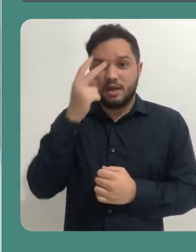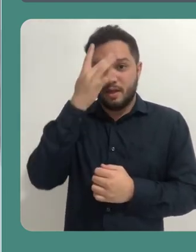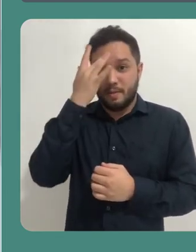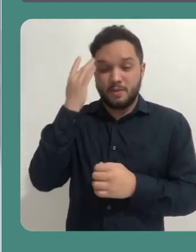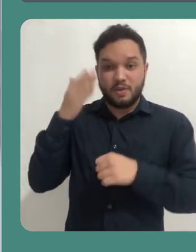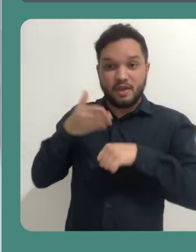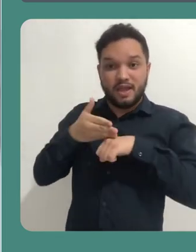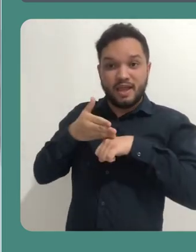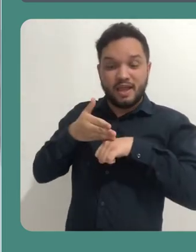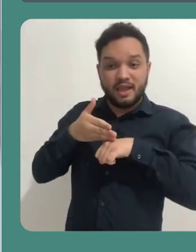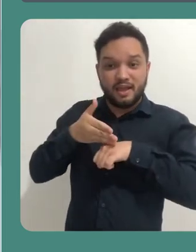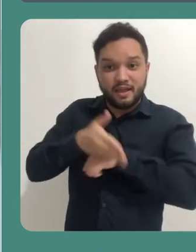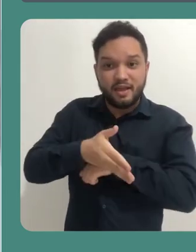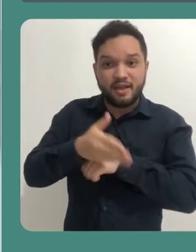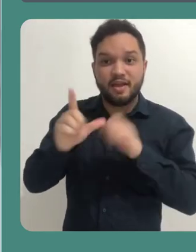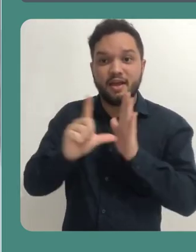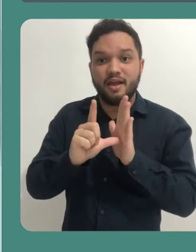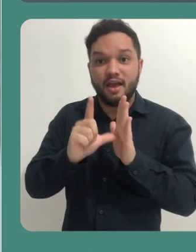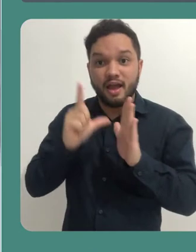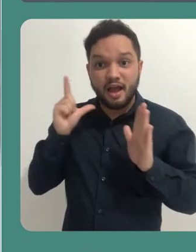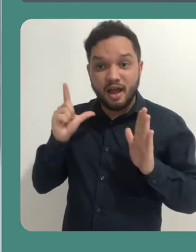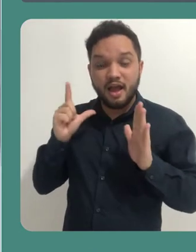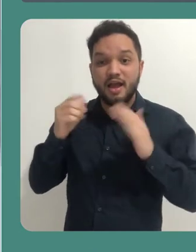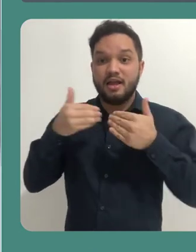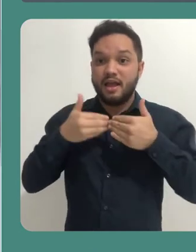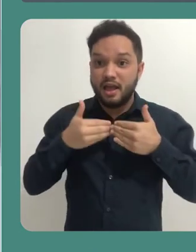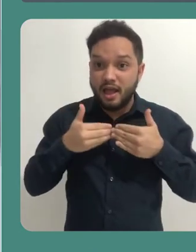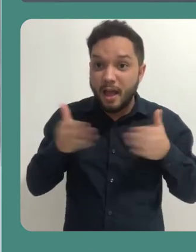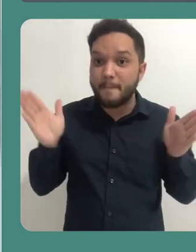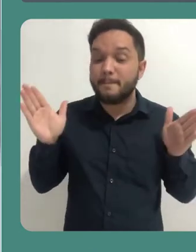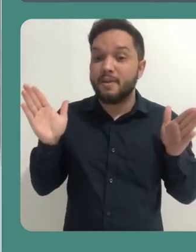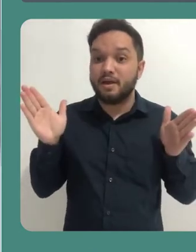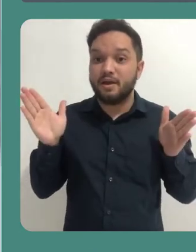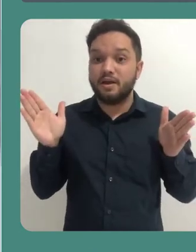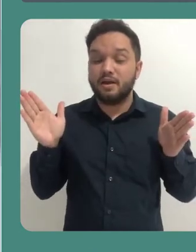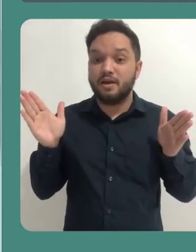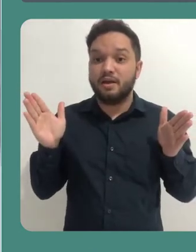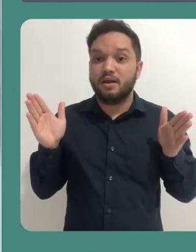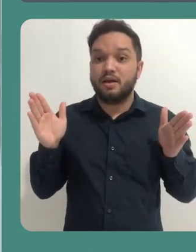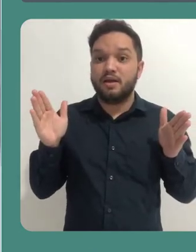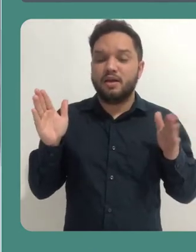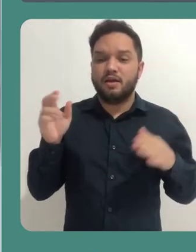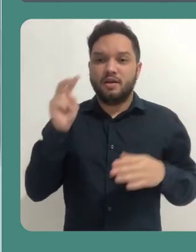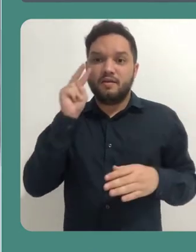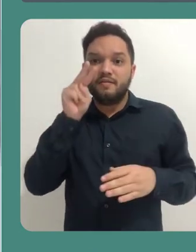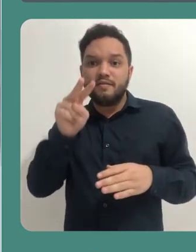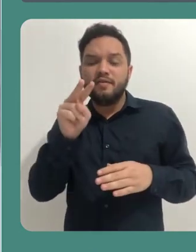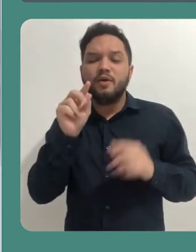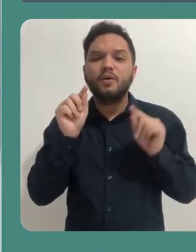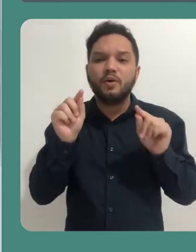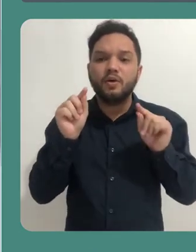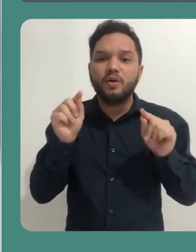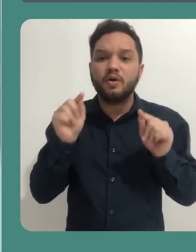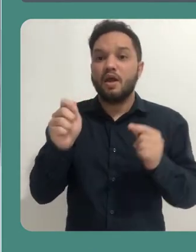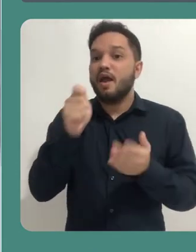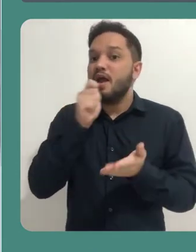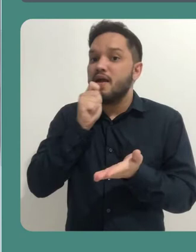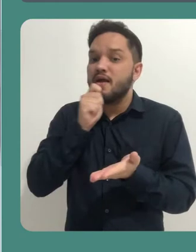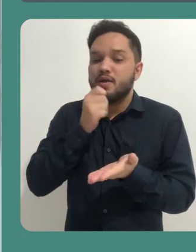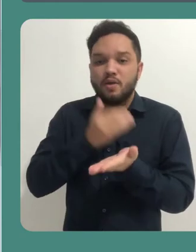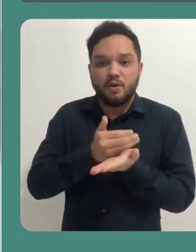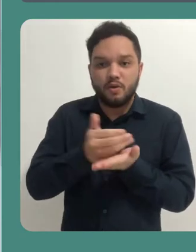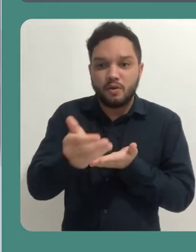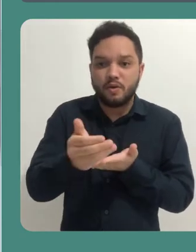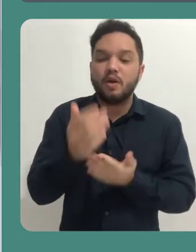sala antes dela ser aberta pelo moderador, a mensagem que ele verá aqui é de não iniciada e vai estar